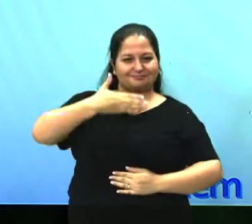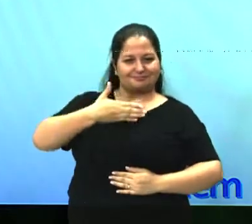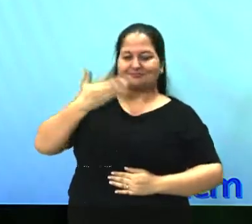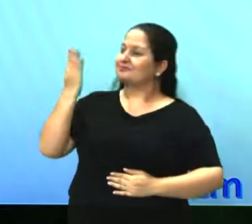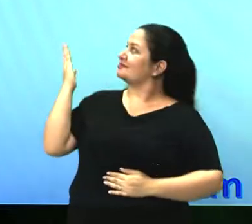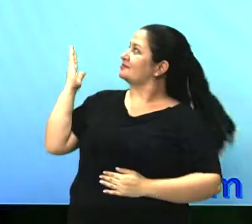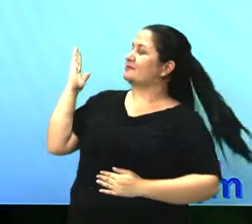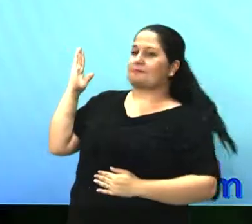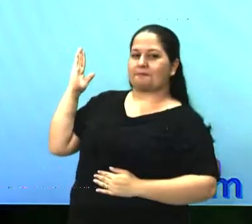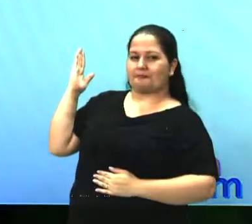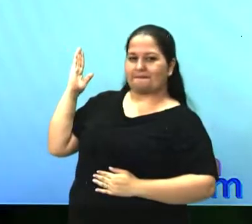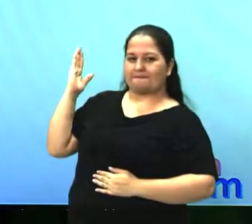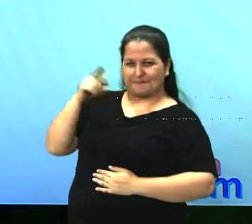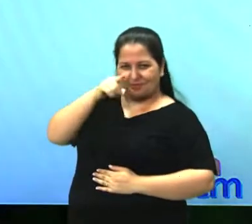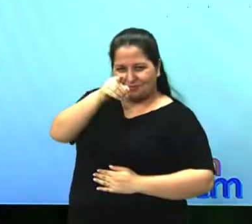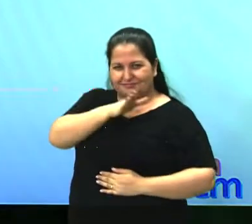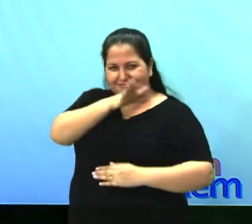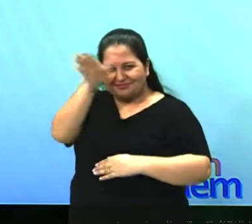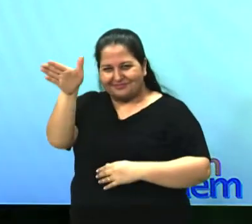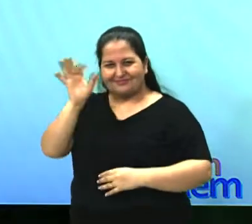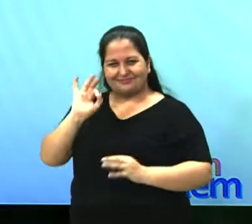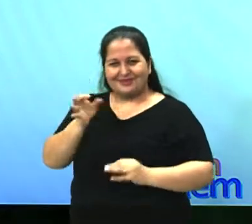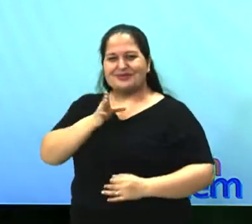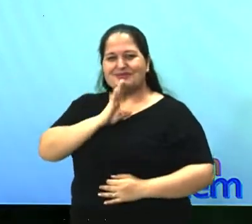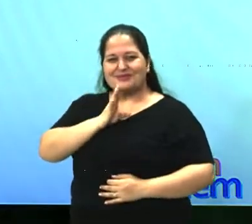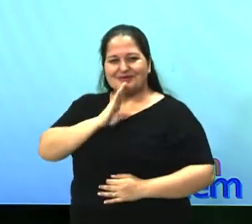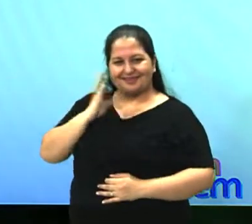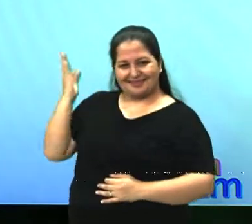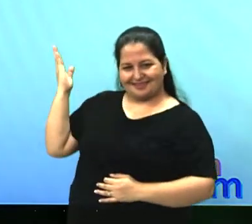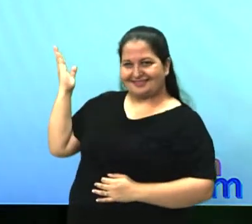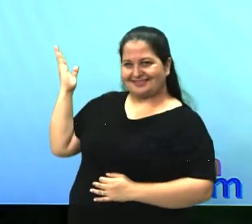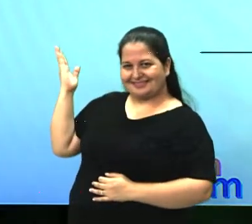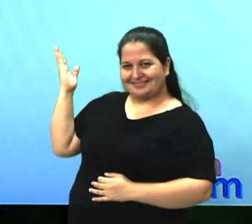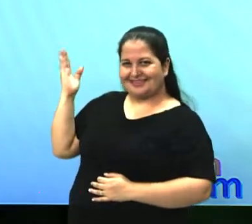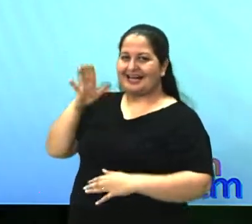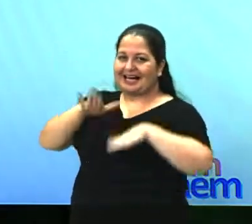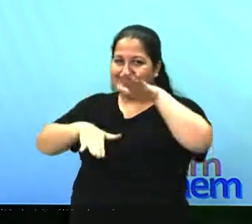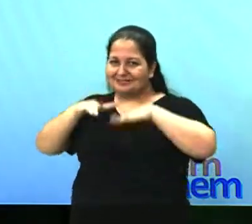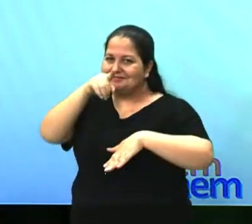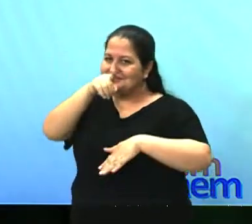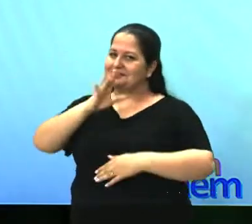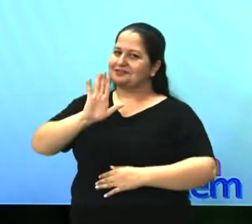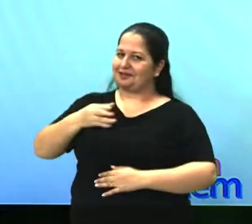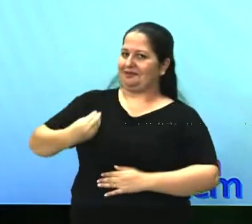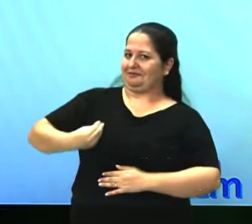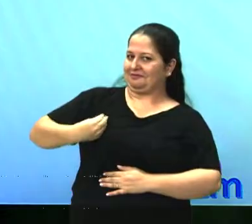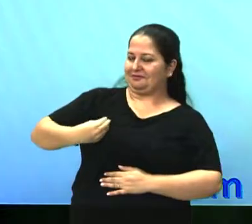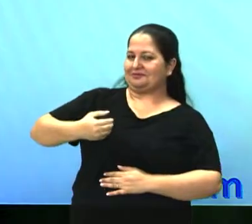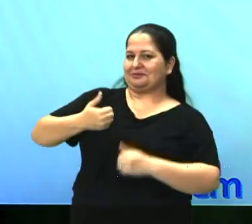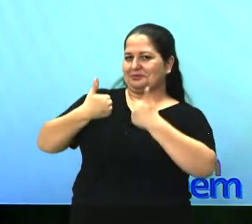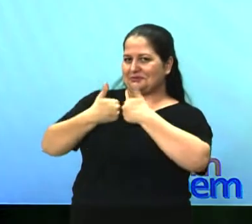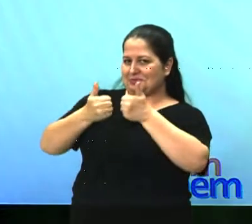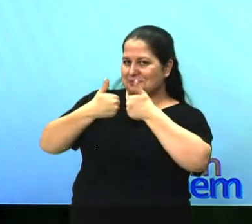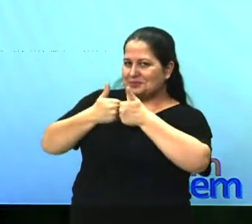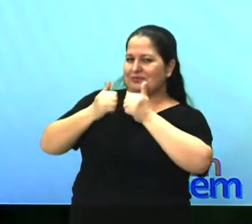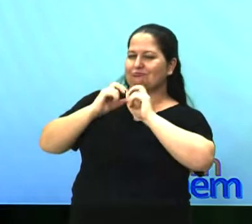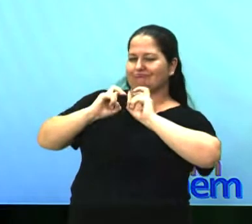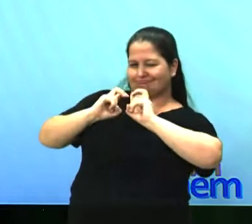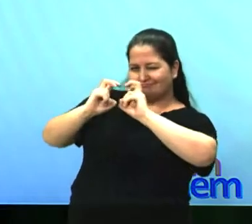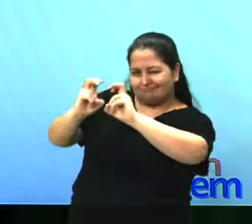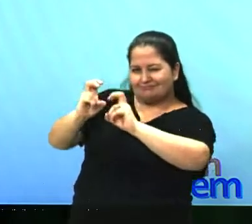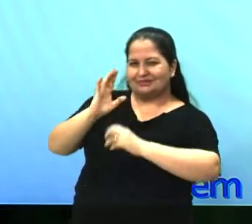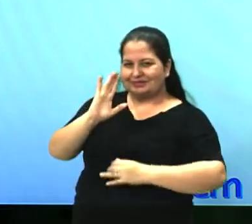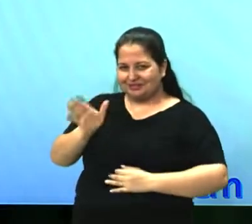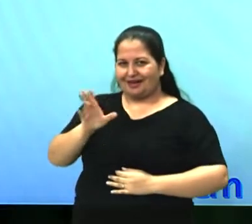você com certeza já esteve por aqui, talvez até tenha se transportado no eixo Anhanguera, nos ônibus